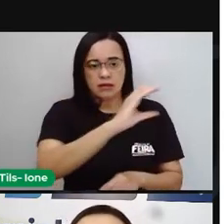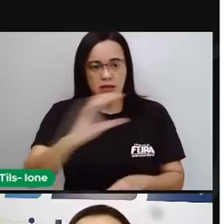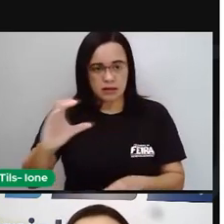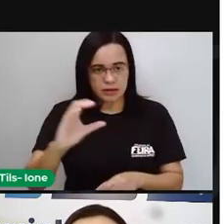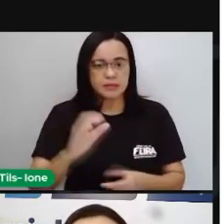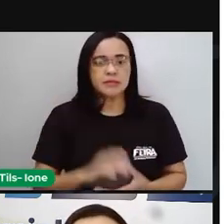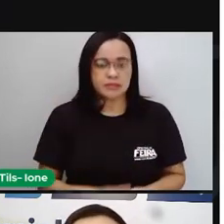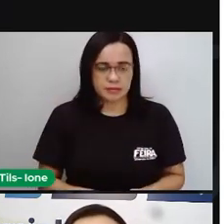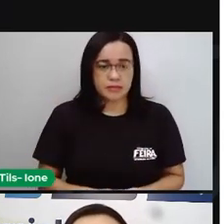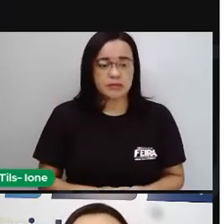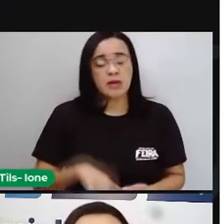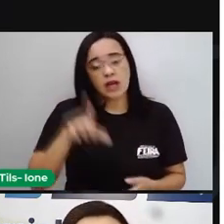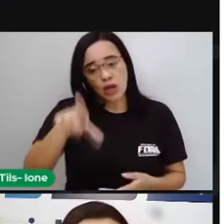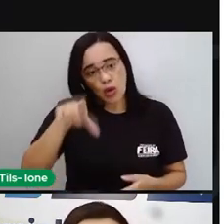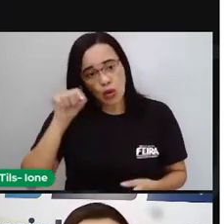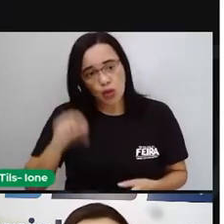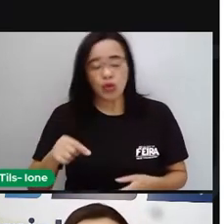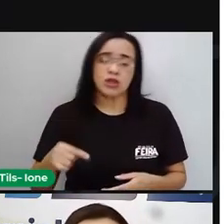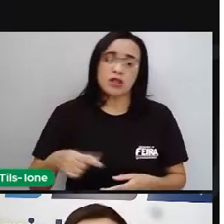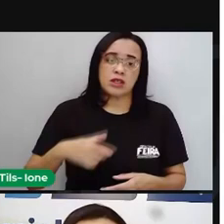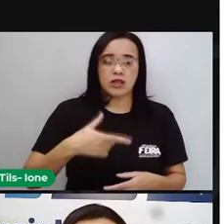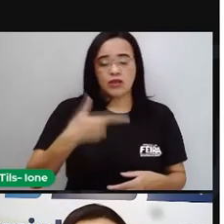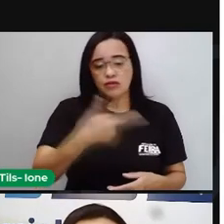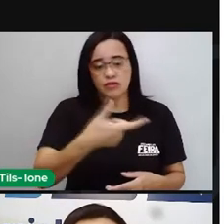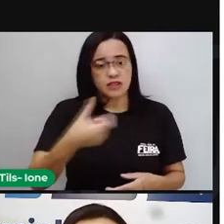dos avós, em geral.